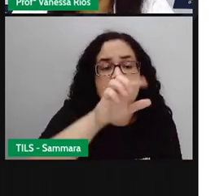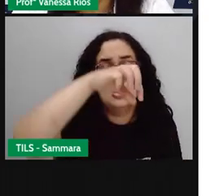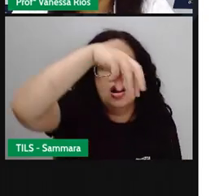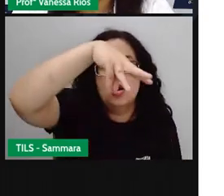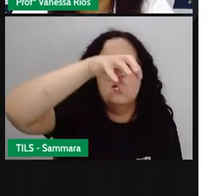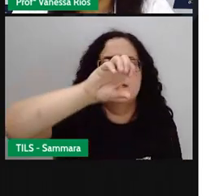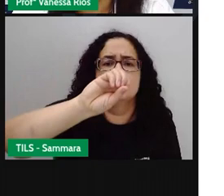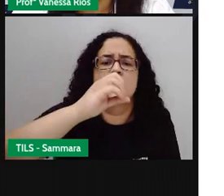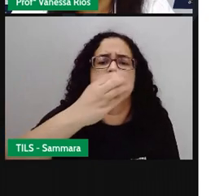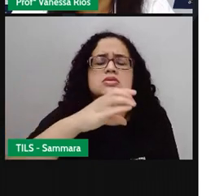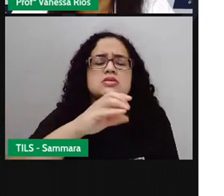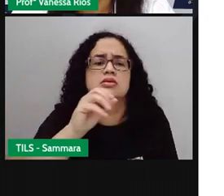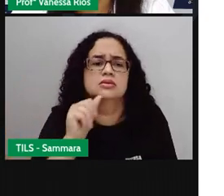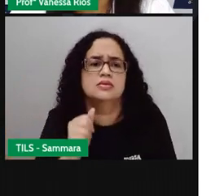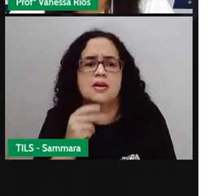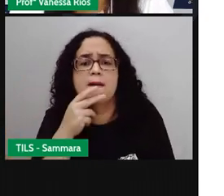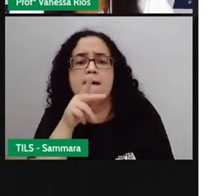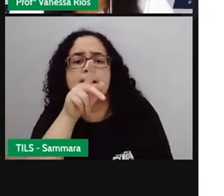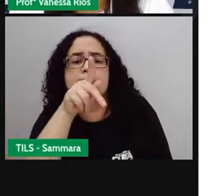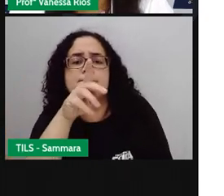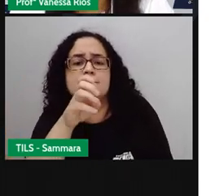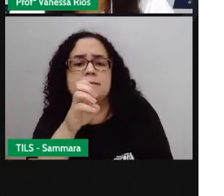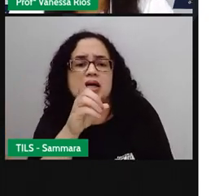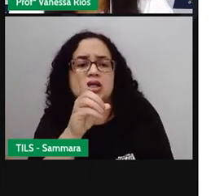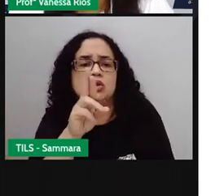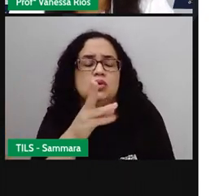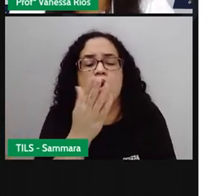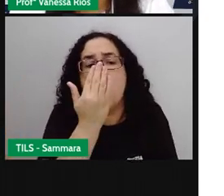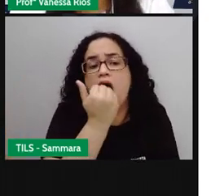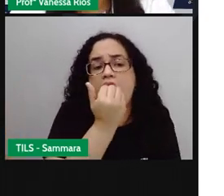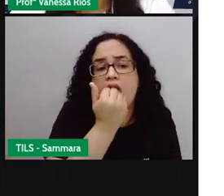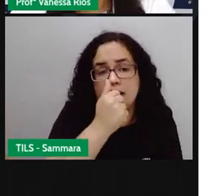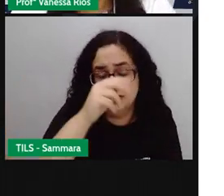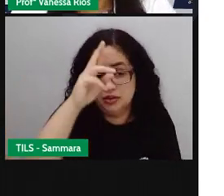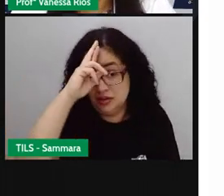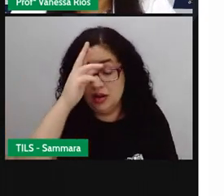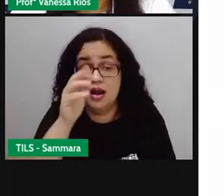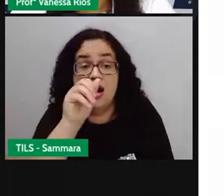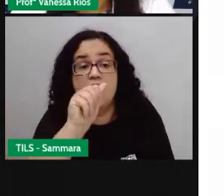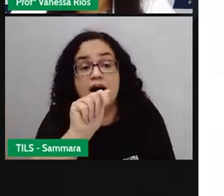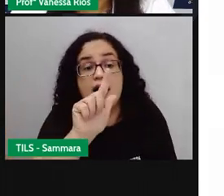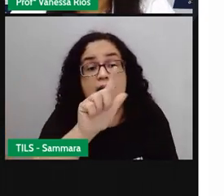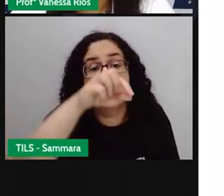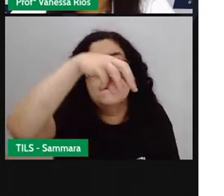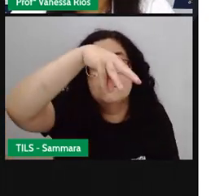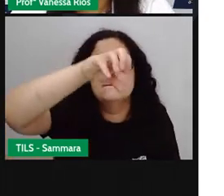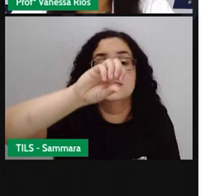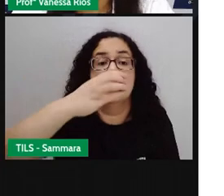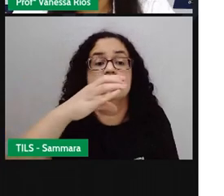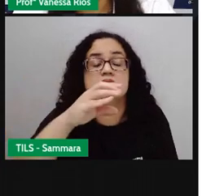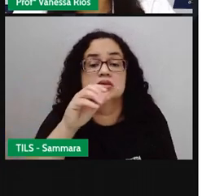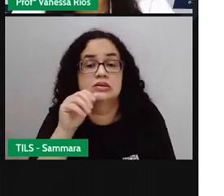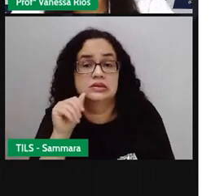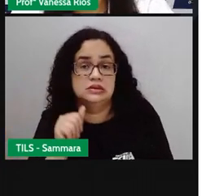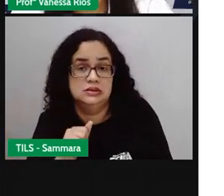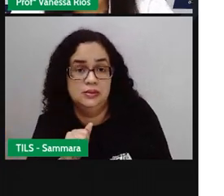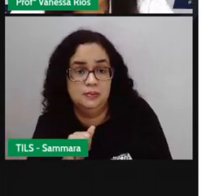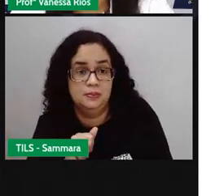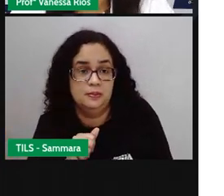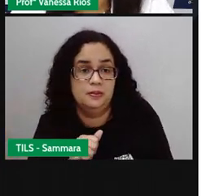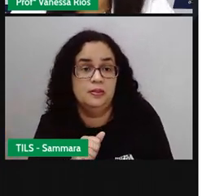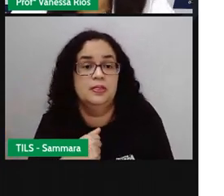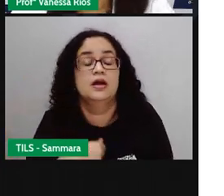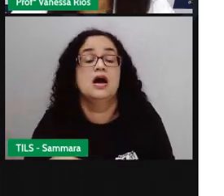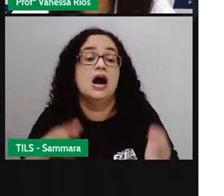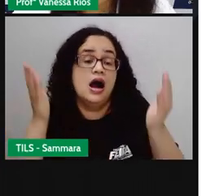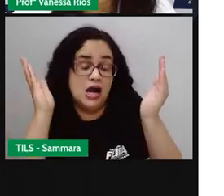Quando eu falo assim, ó, Pedro almoça, eu estou me referindo a uma ação que está sendo praticada